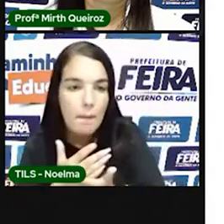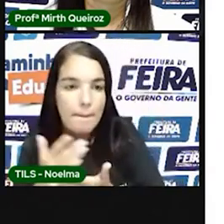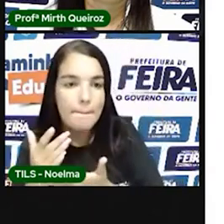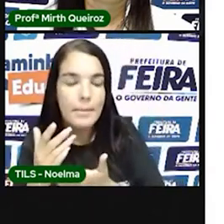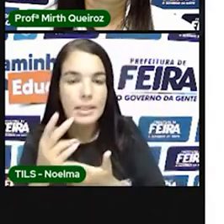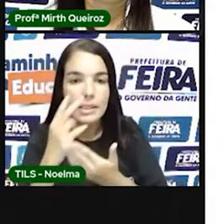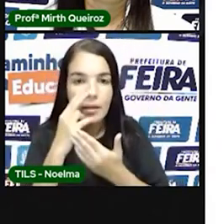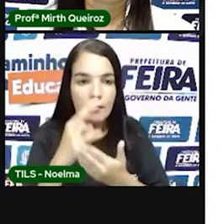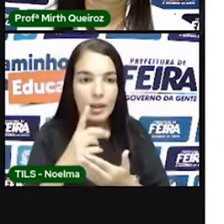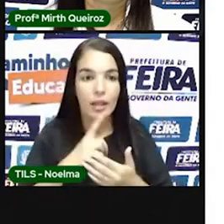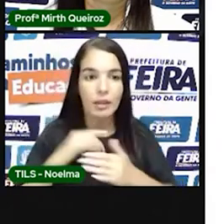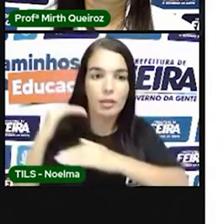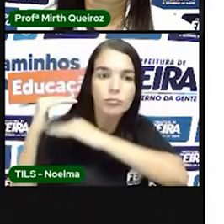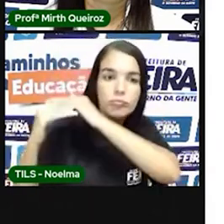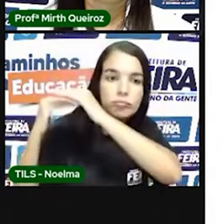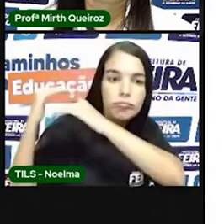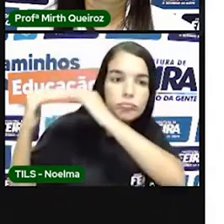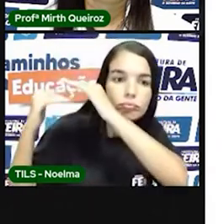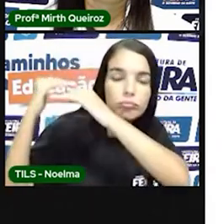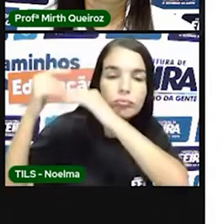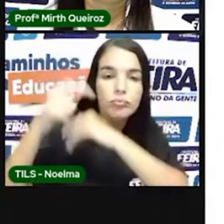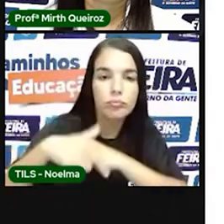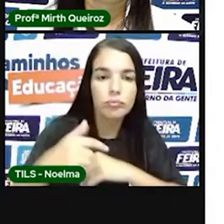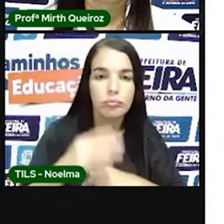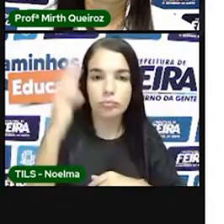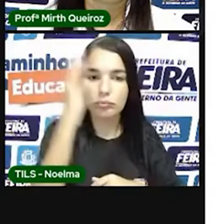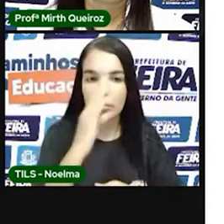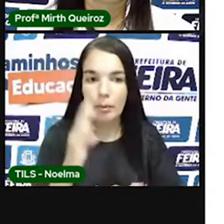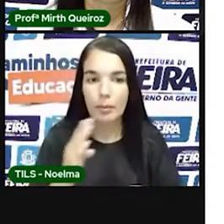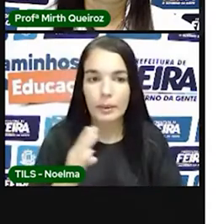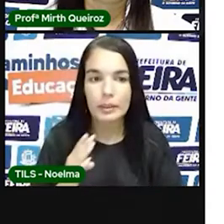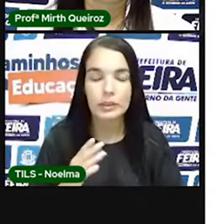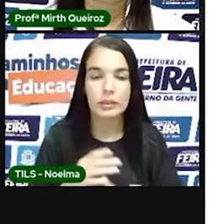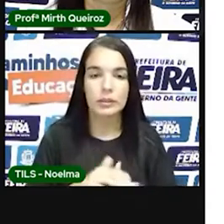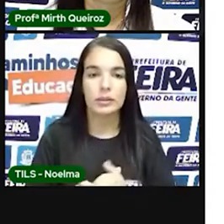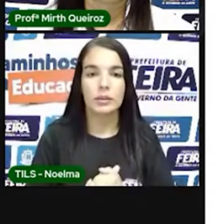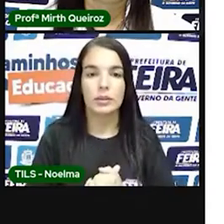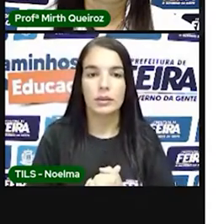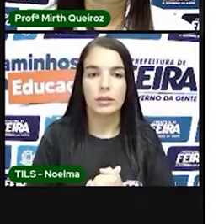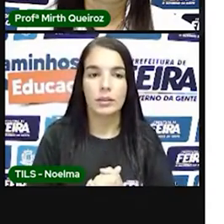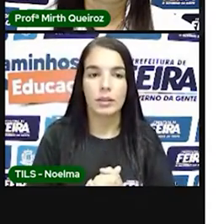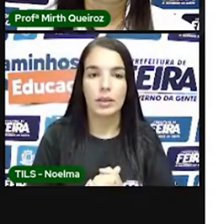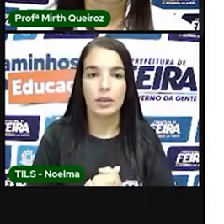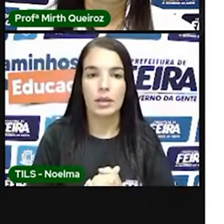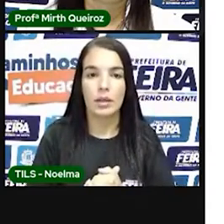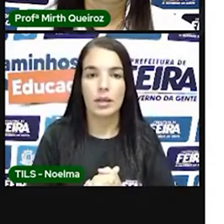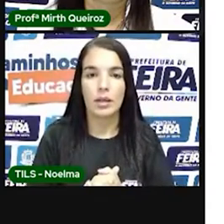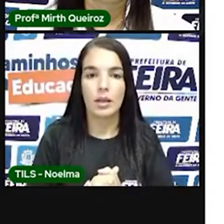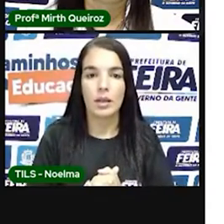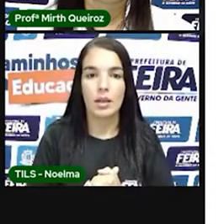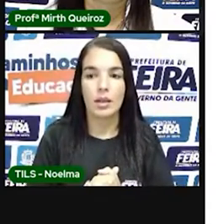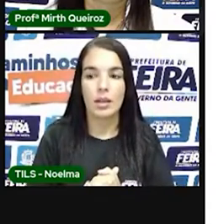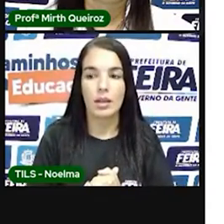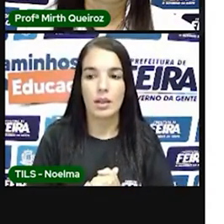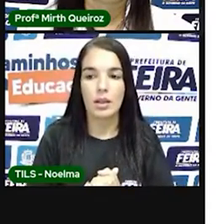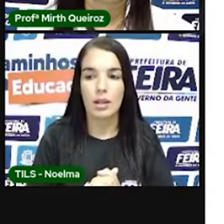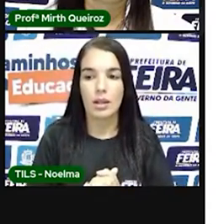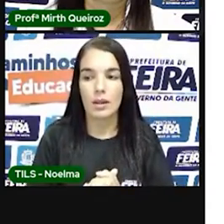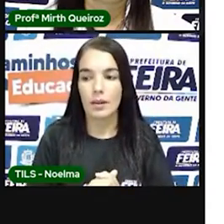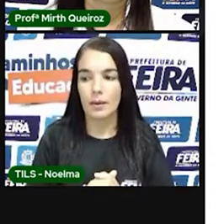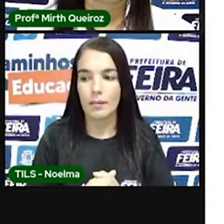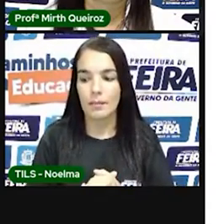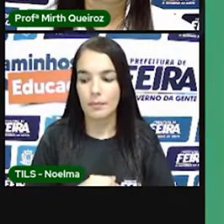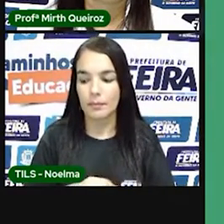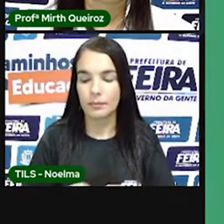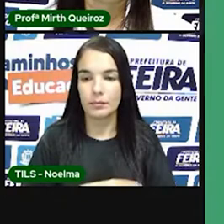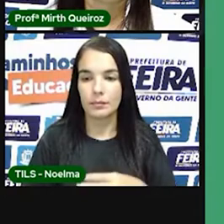procura de ouro, mas escravizaram os indígenas. Por causa deles, parte da população indígena foi quase exterminada por